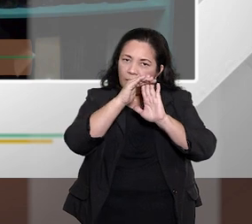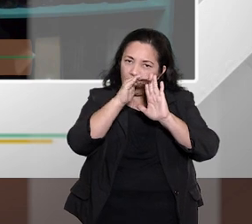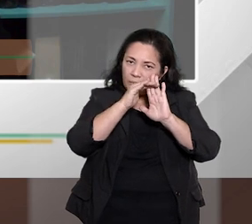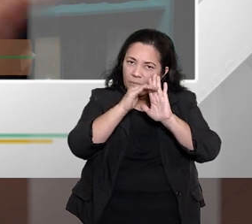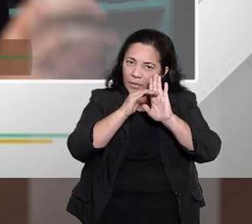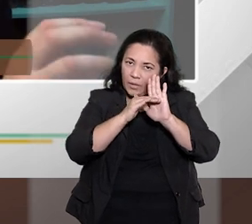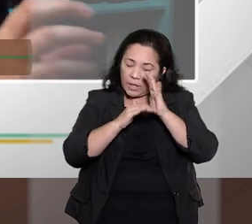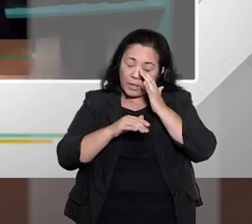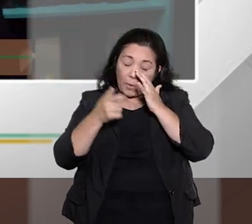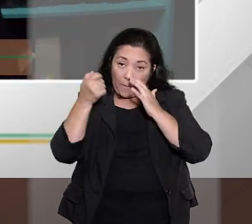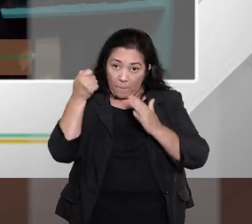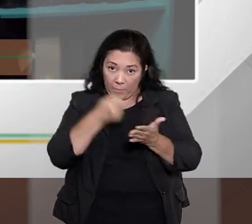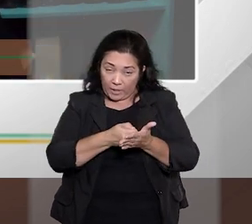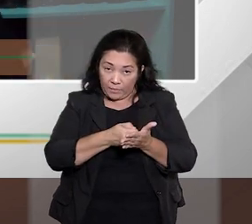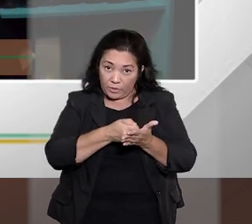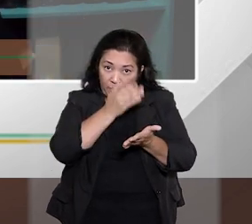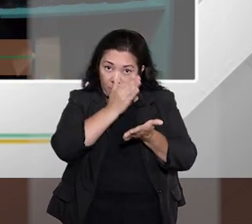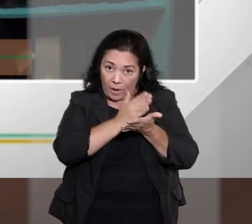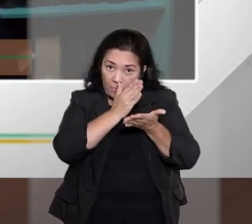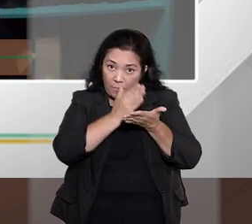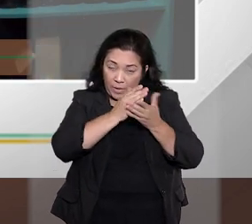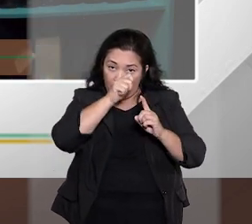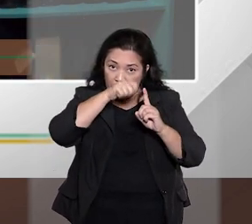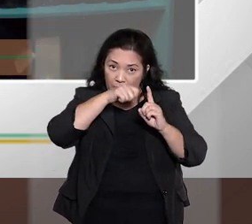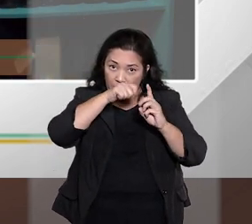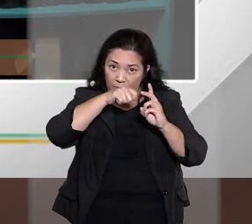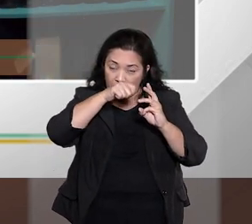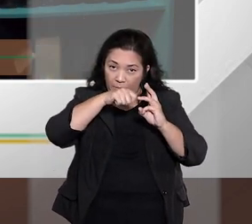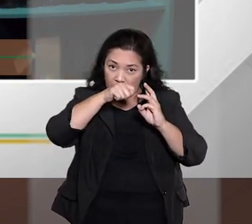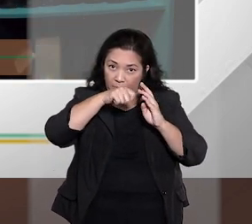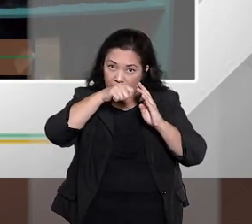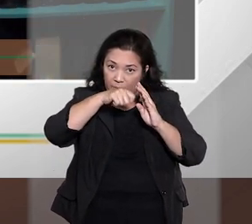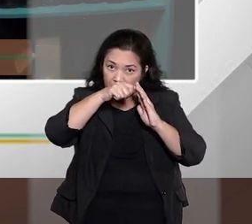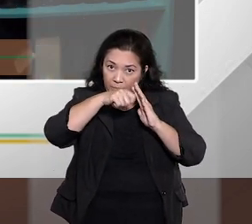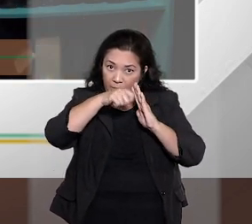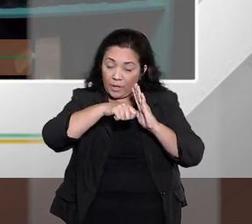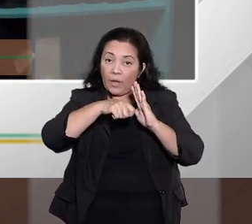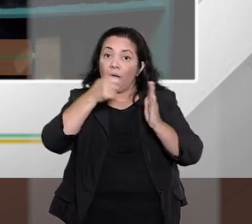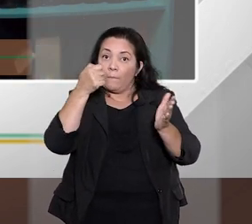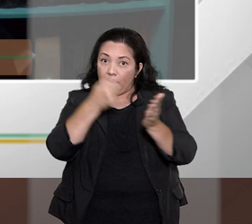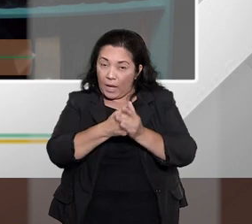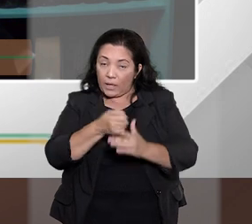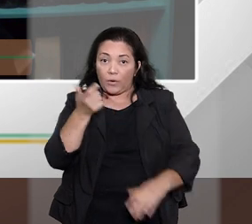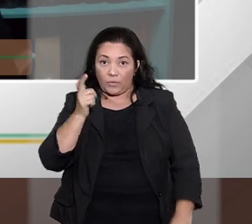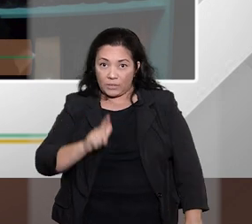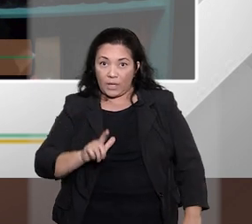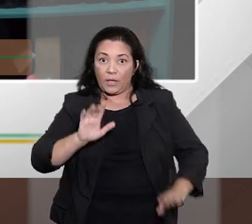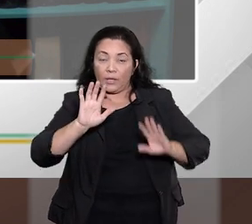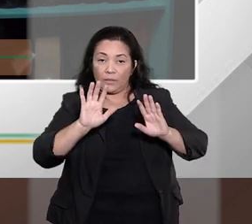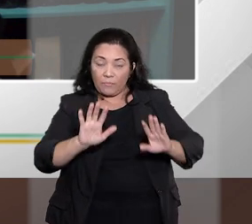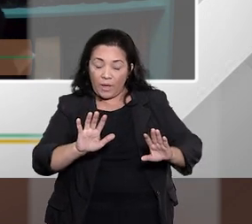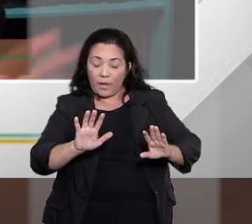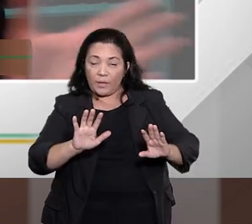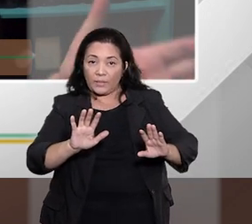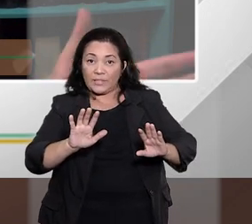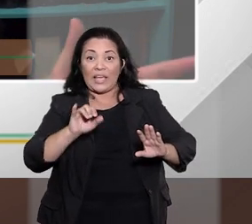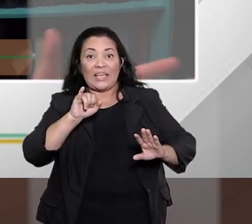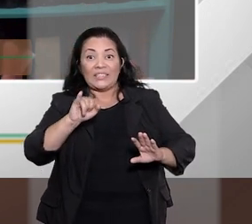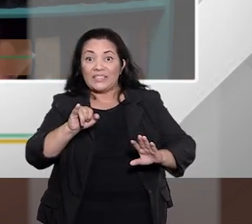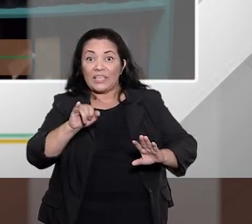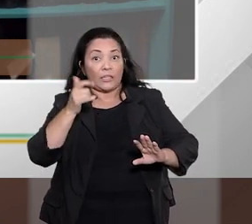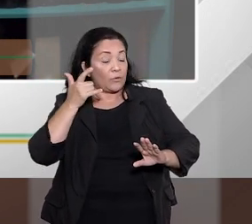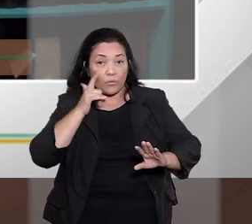aquela parcela necessária para o consumidor fazer frente às suas necessidades, não, ele não vai pagar porque é